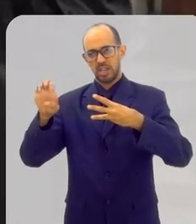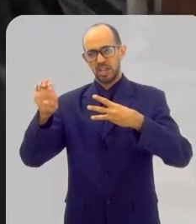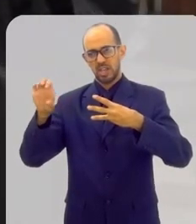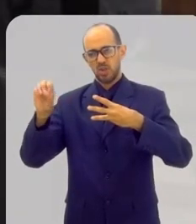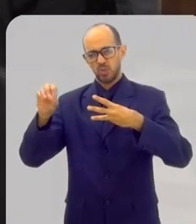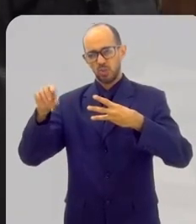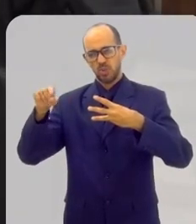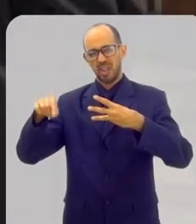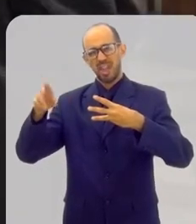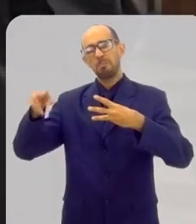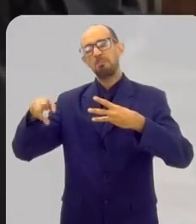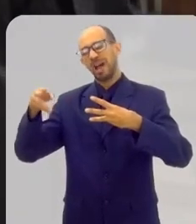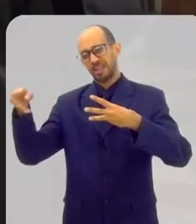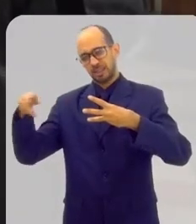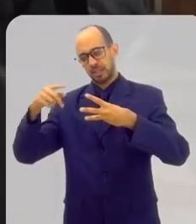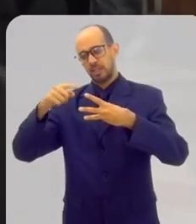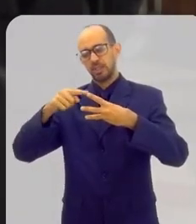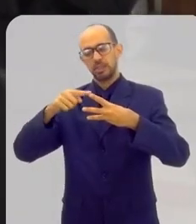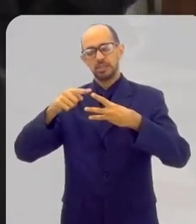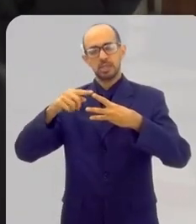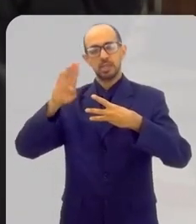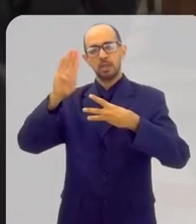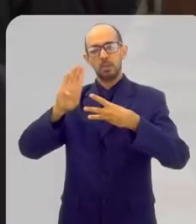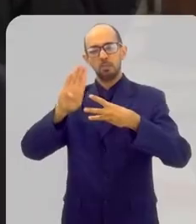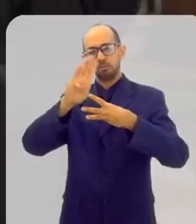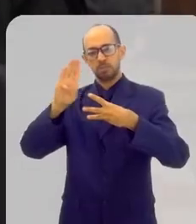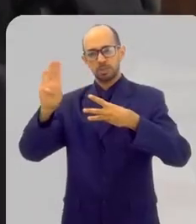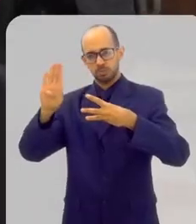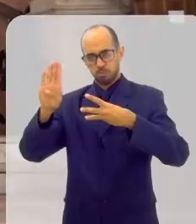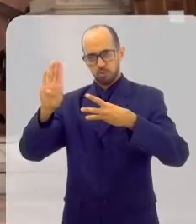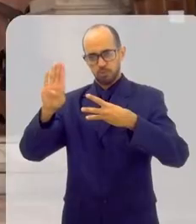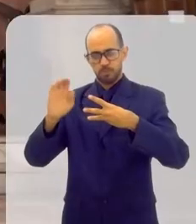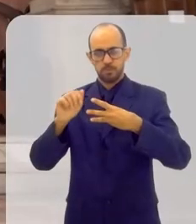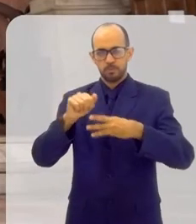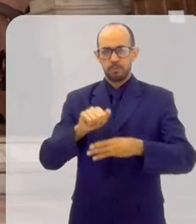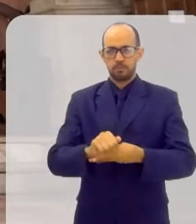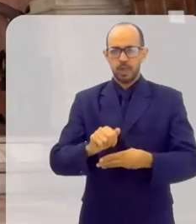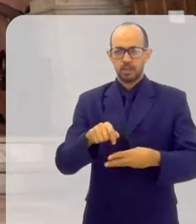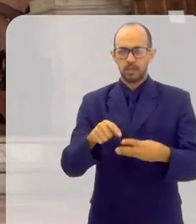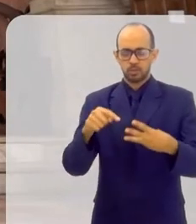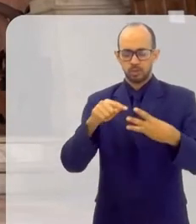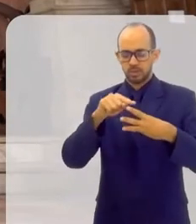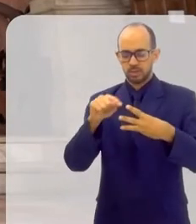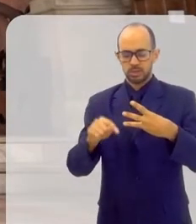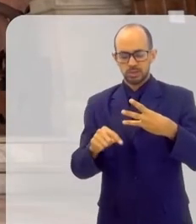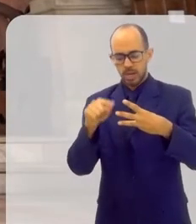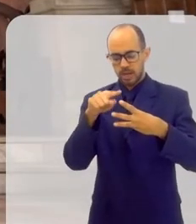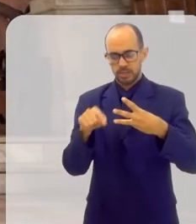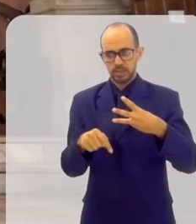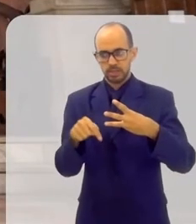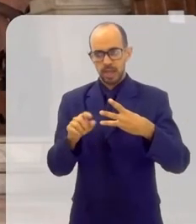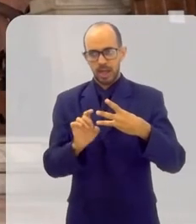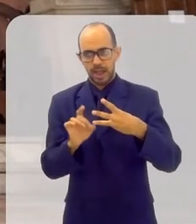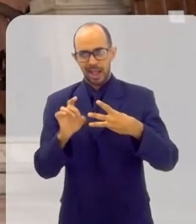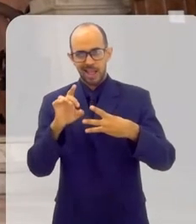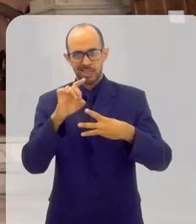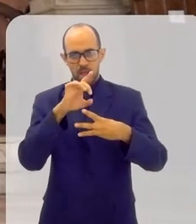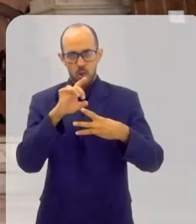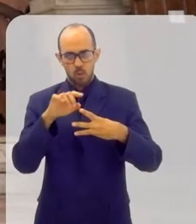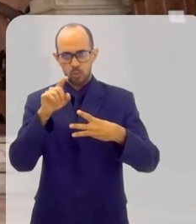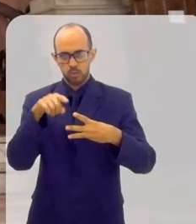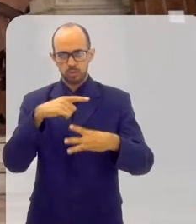padre. Presbítero é o nome técnico do padre. E o bispo. Então, são esses três graus do sacramento da ordem, a cada um deles